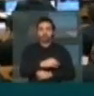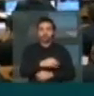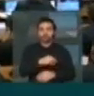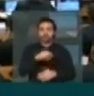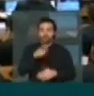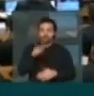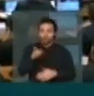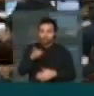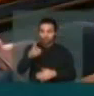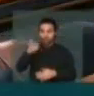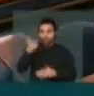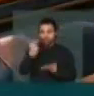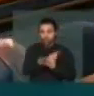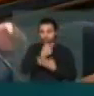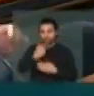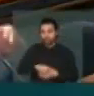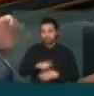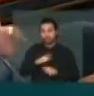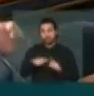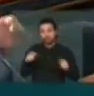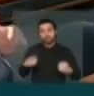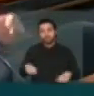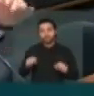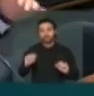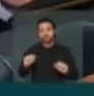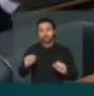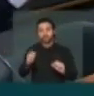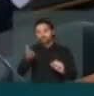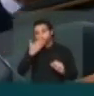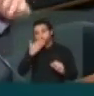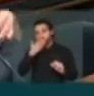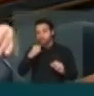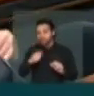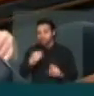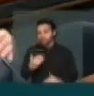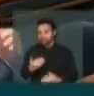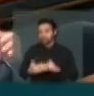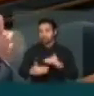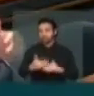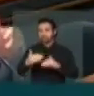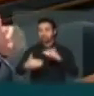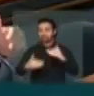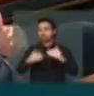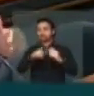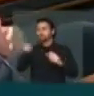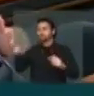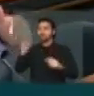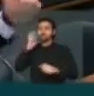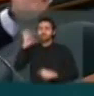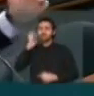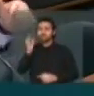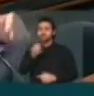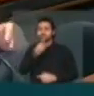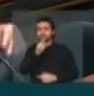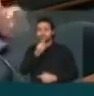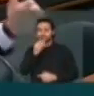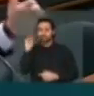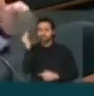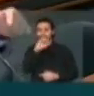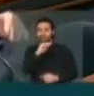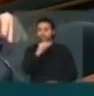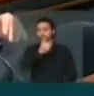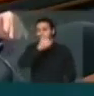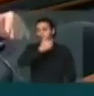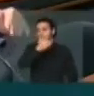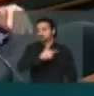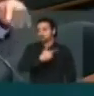reincidência, sem que exista uma espécie, vamos dizer assim, de gradação, porque eu imagino que vocês poderiam ter, por exemplo, um ranking, alguma coisa,